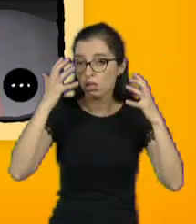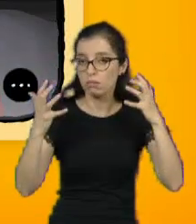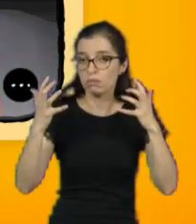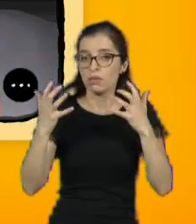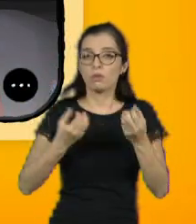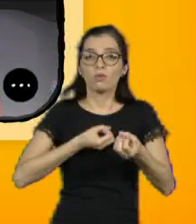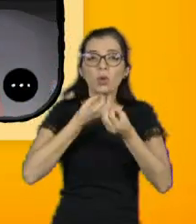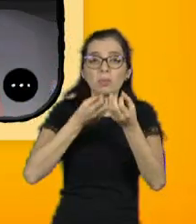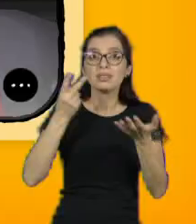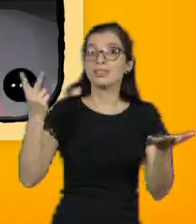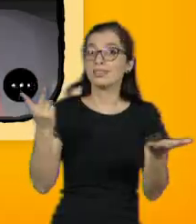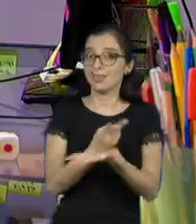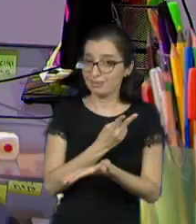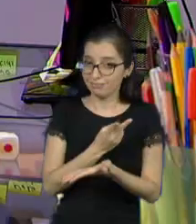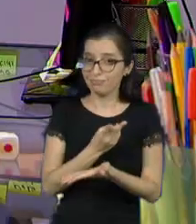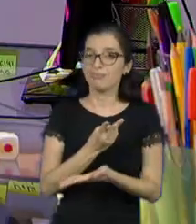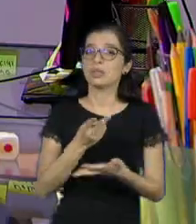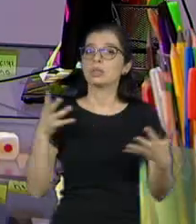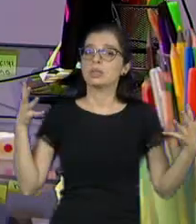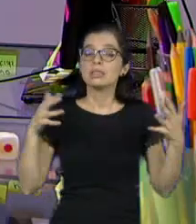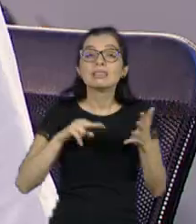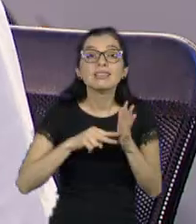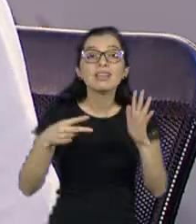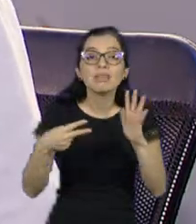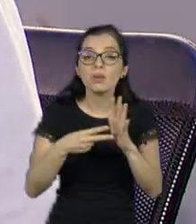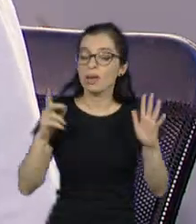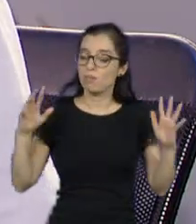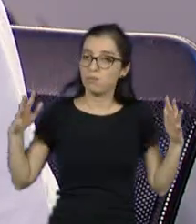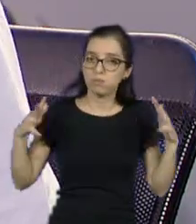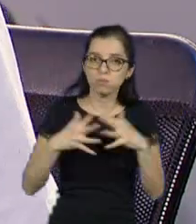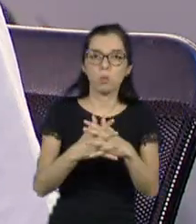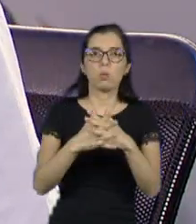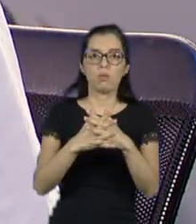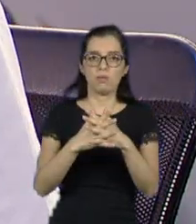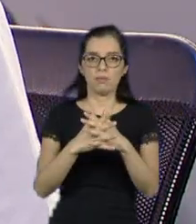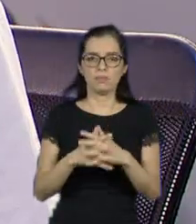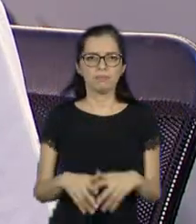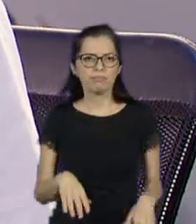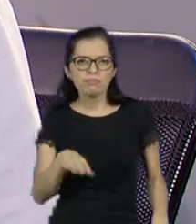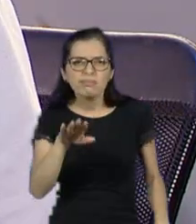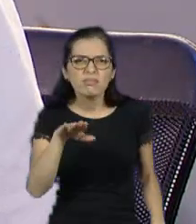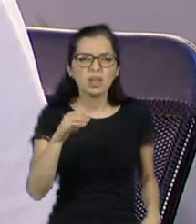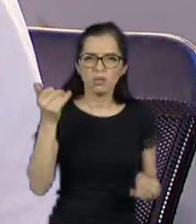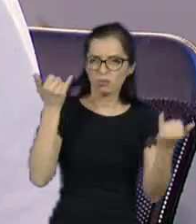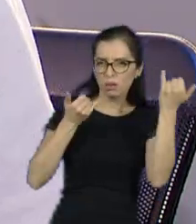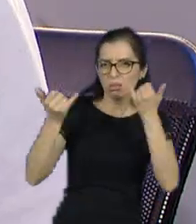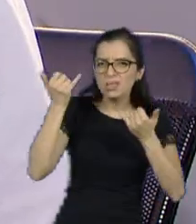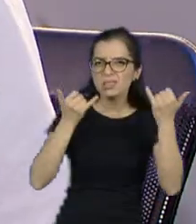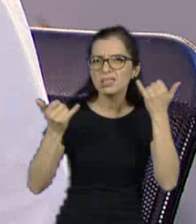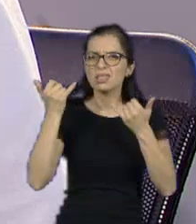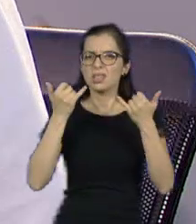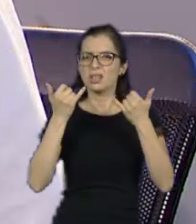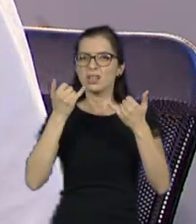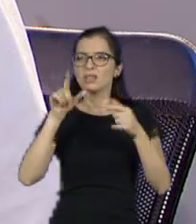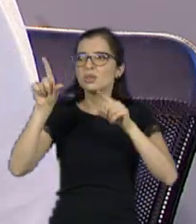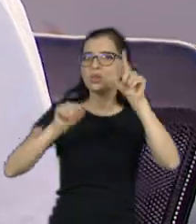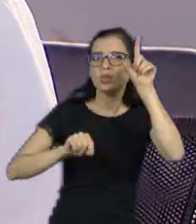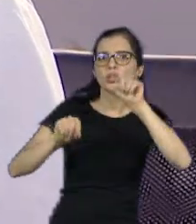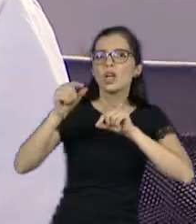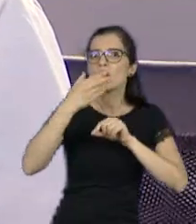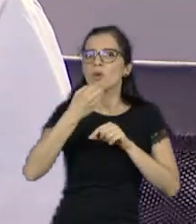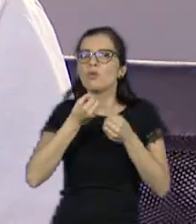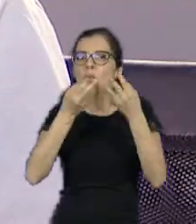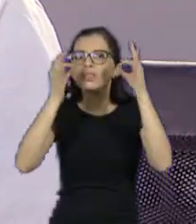desinformação significa confusão. Mas com tanta oferta de informação, como é que a gente seleciona os melhores conteúdos?